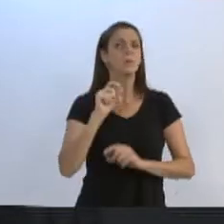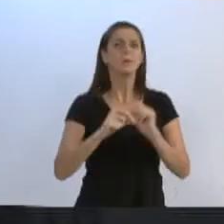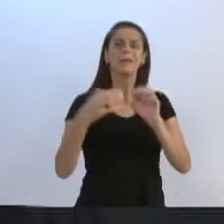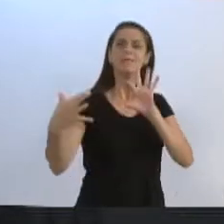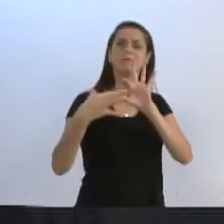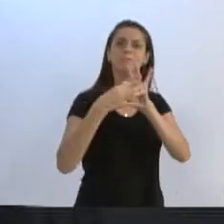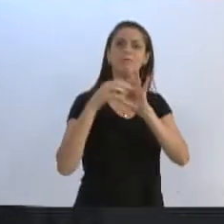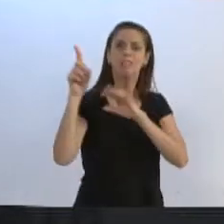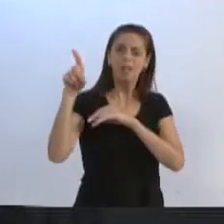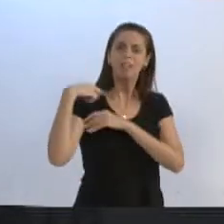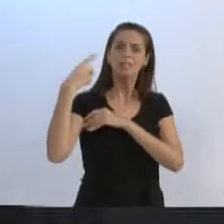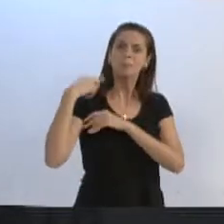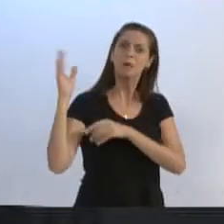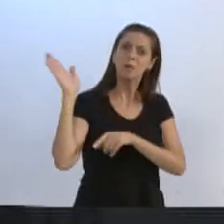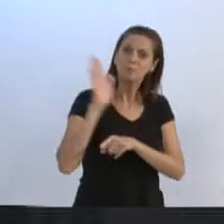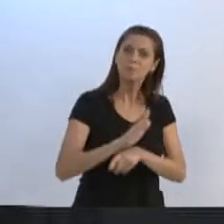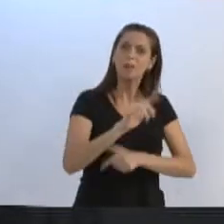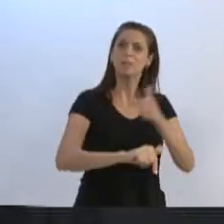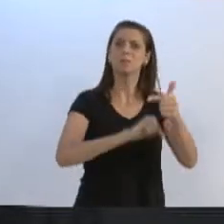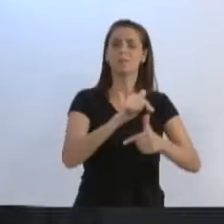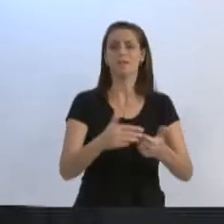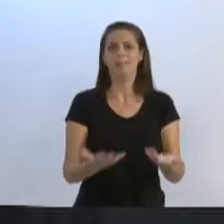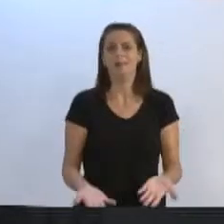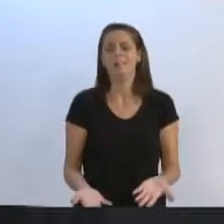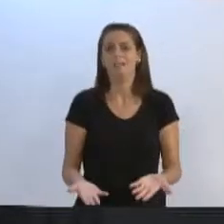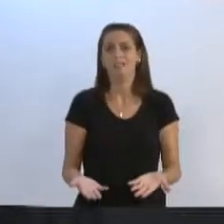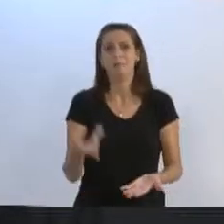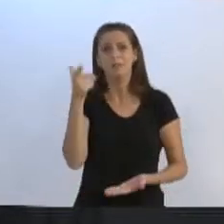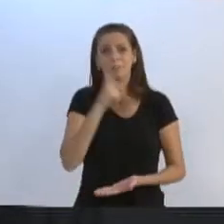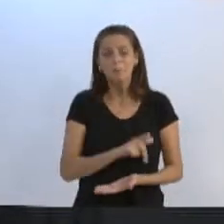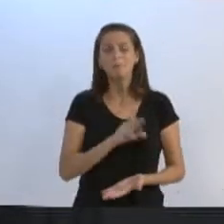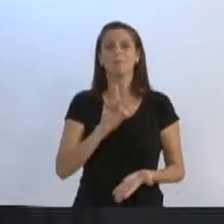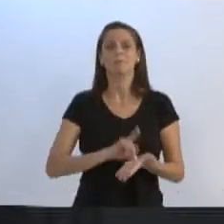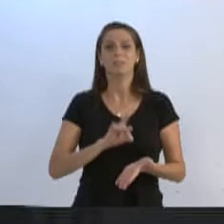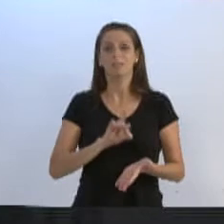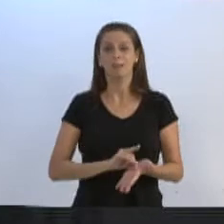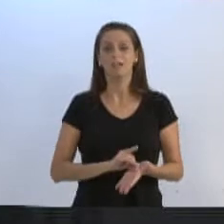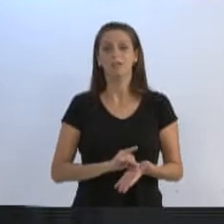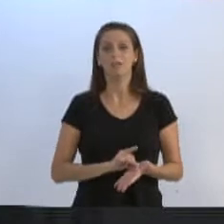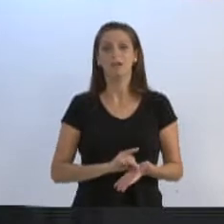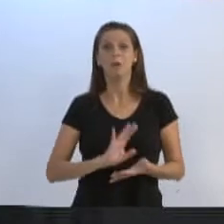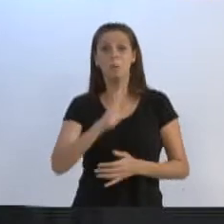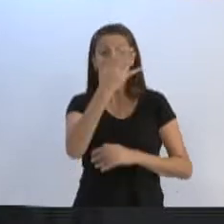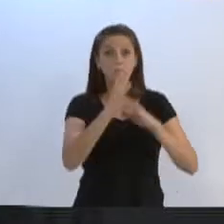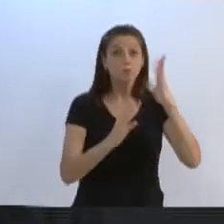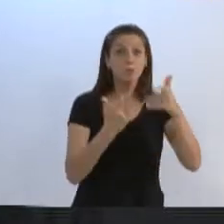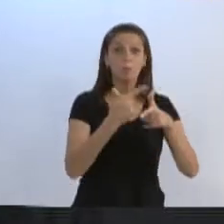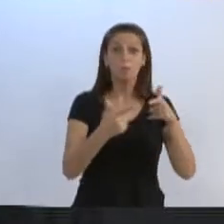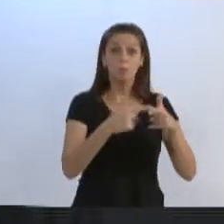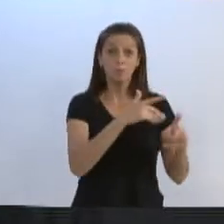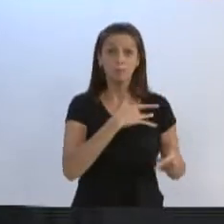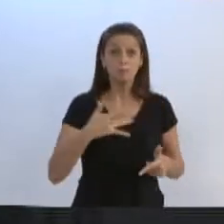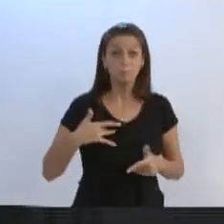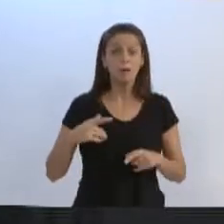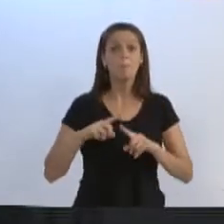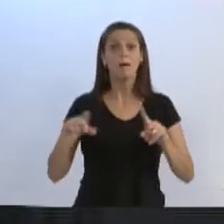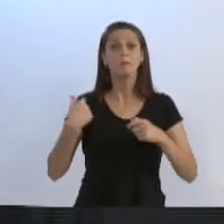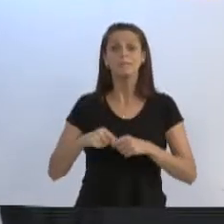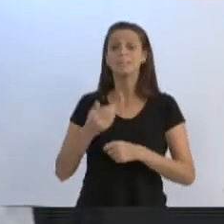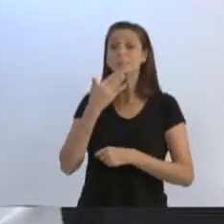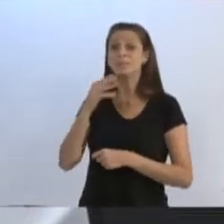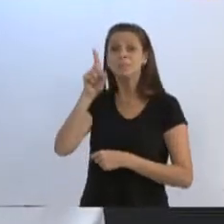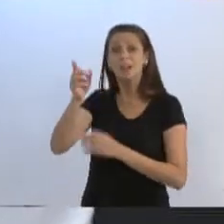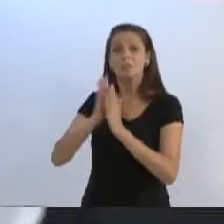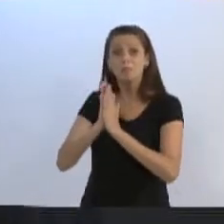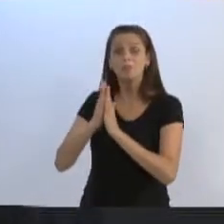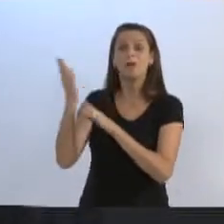deputados e conosco mesmo, para poder trabalhar em função disso, para relatar o descaso com a saúde pública. Nós precisamos de mais investimentos, sim, e o governo do Estado tem que fazer a